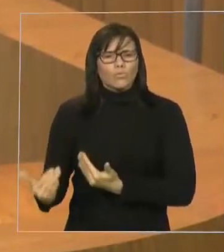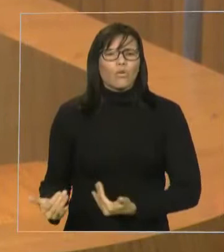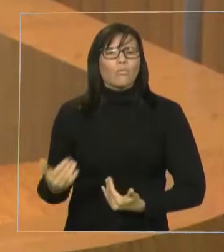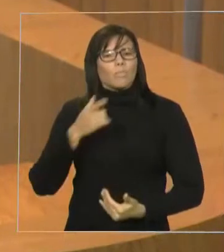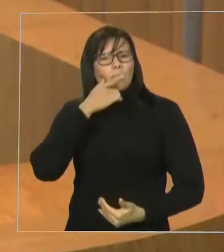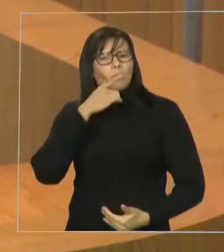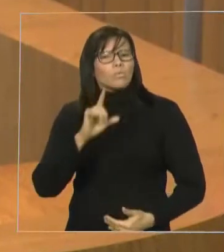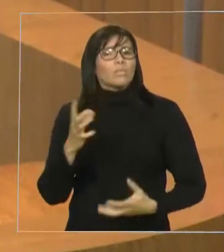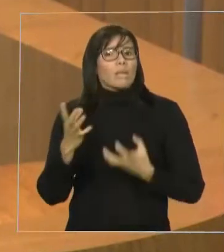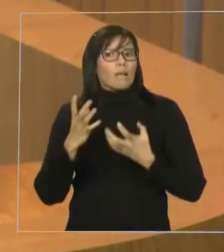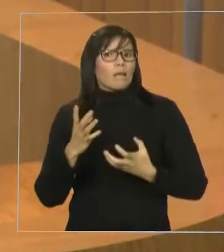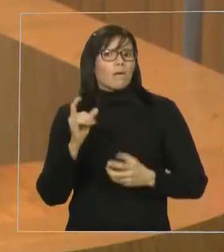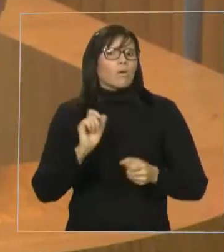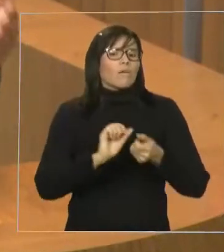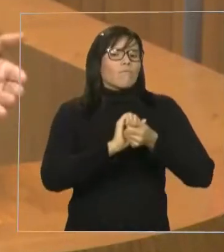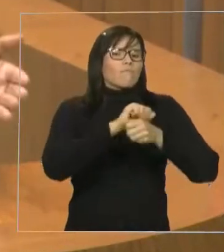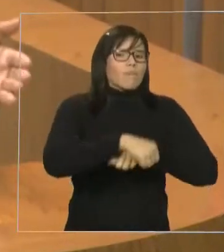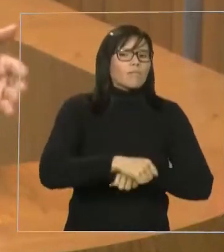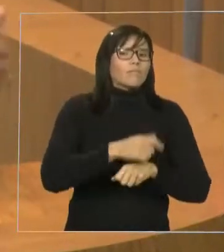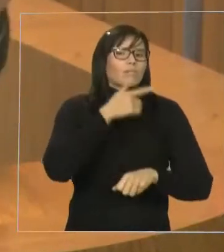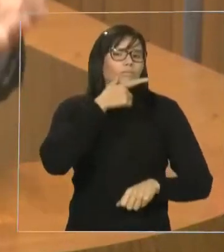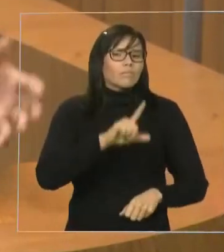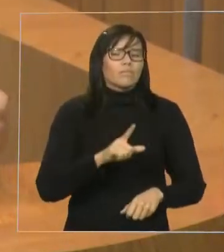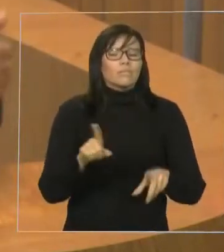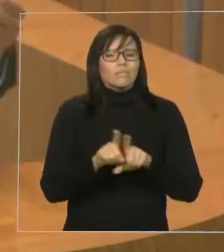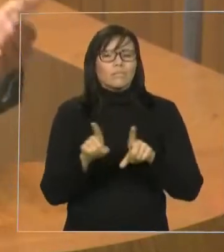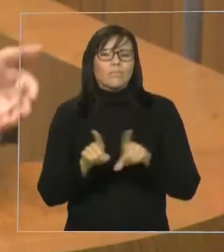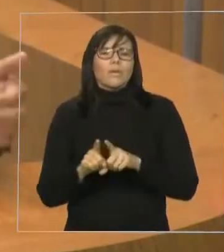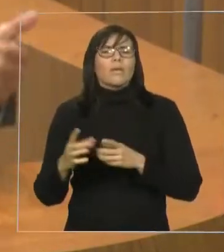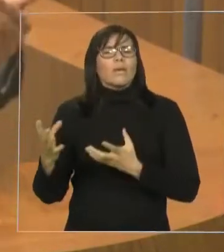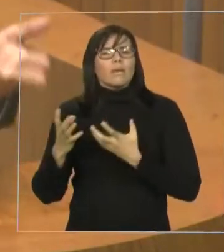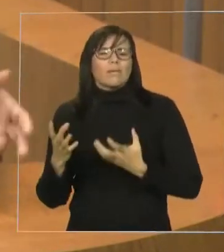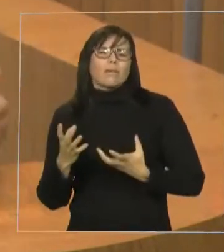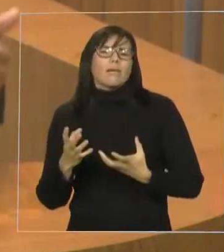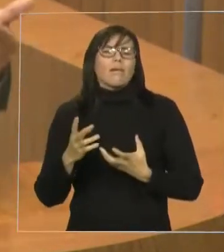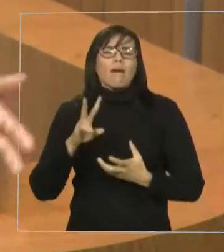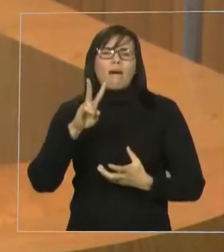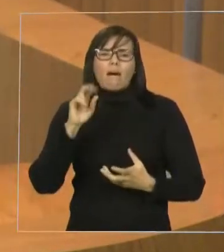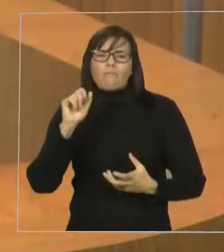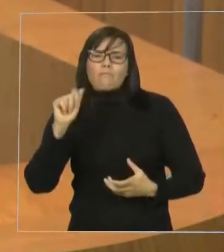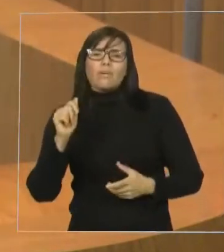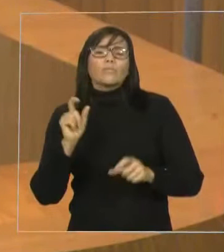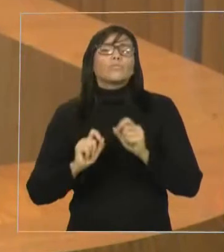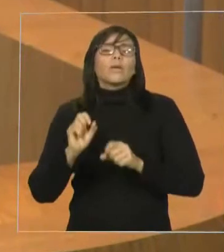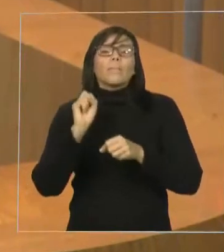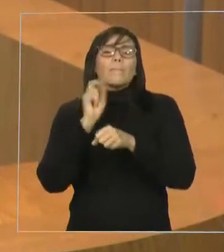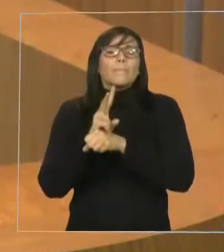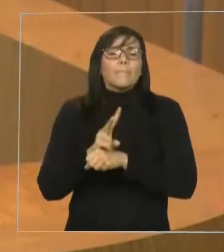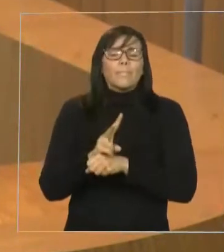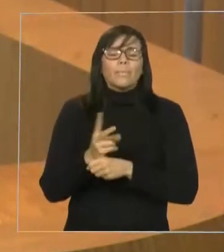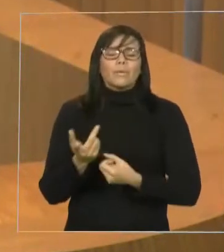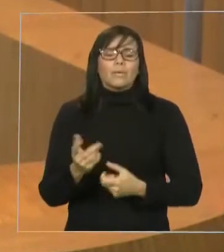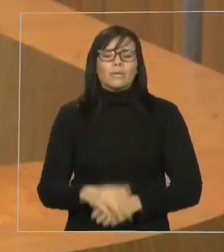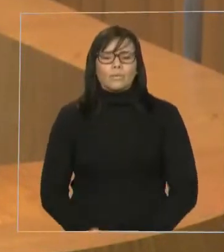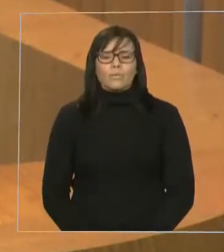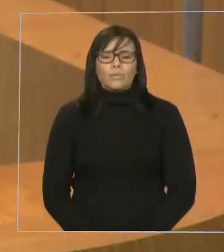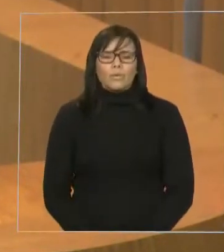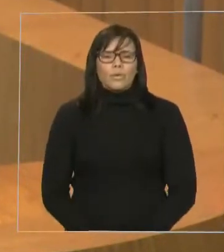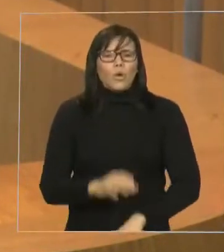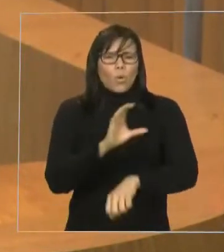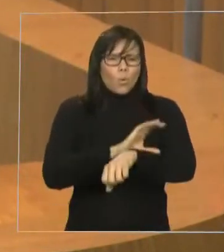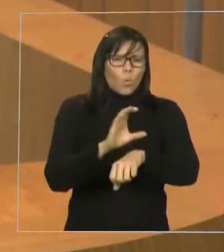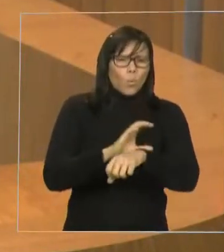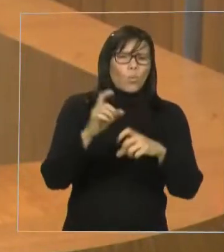faculdade, para conquistar a vaga para medicina, para direito, odonto, arquitetura. e essas vagas